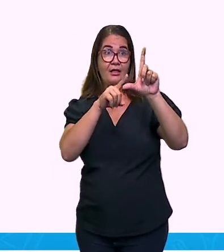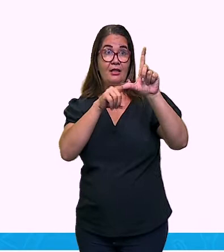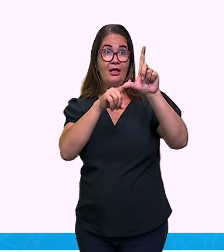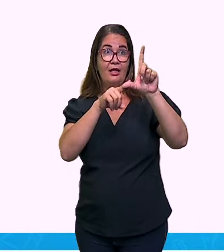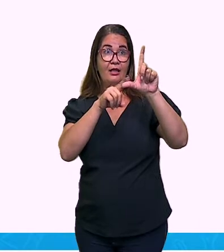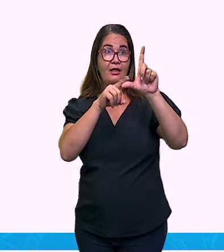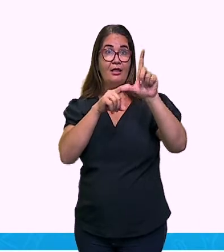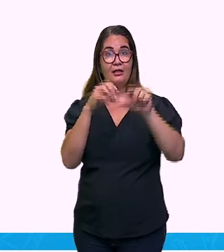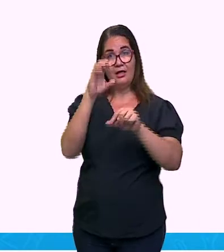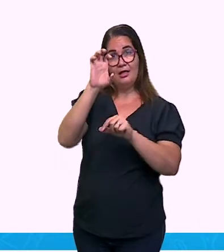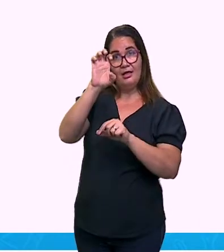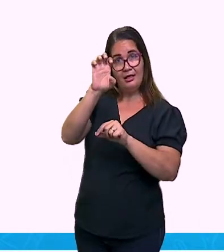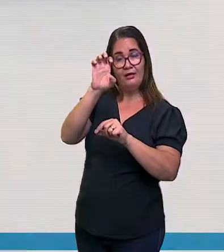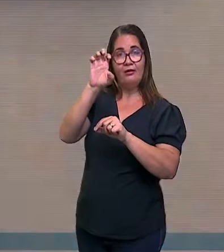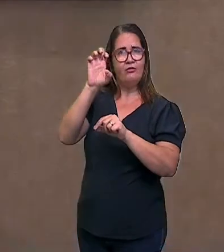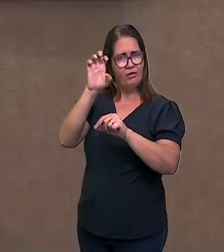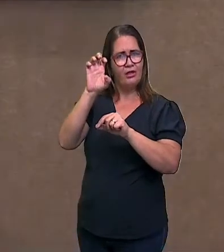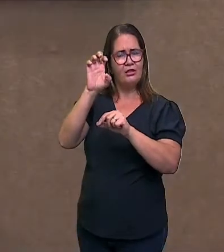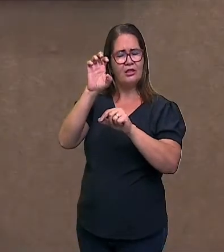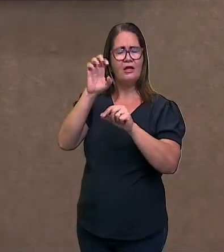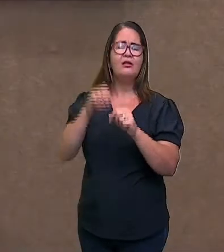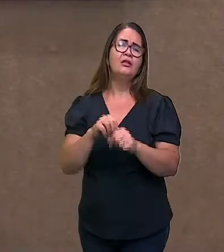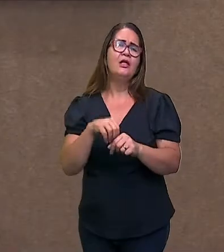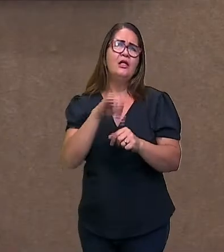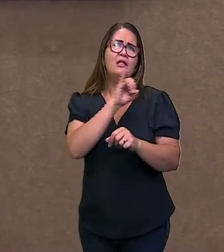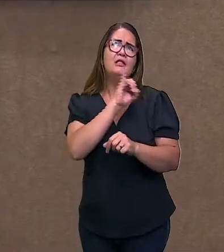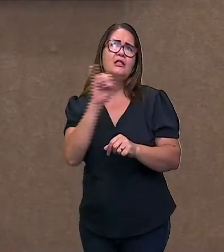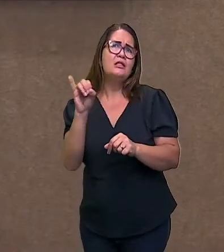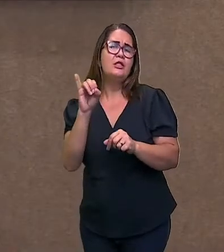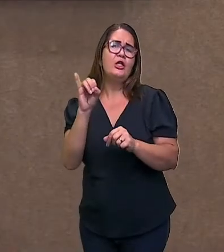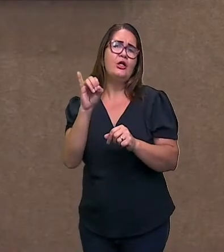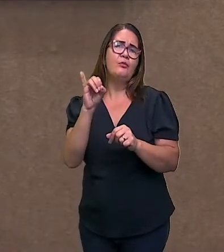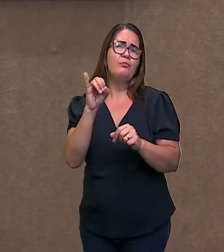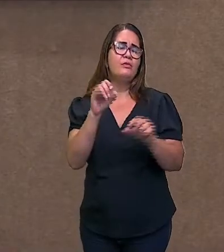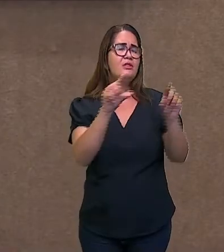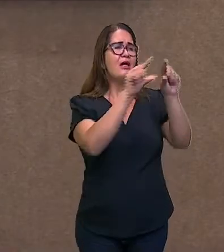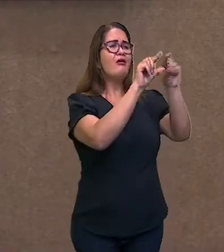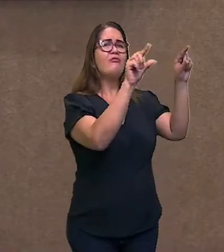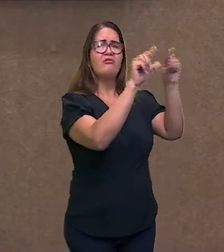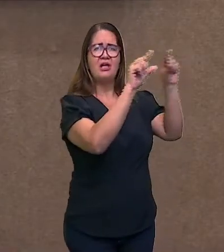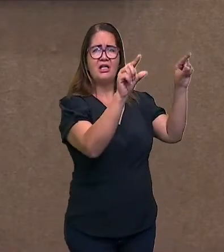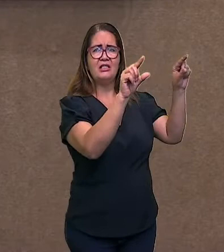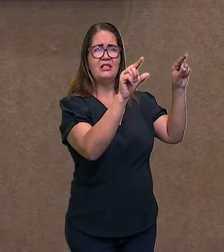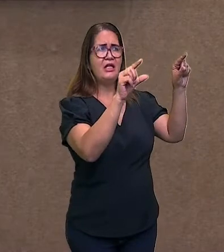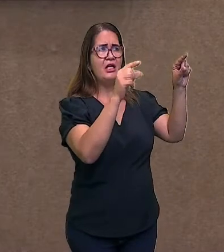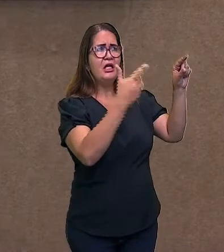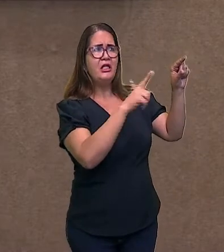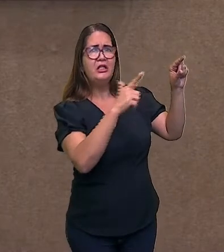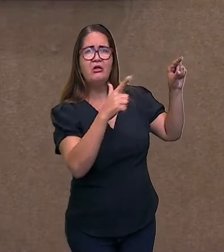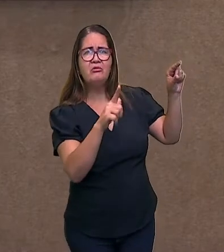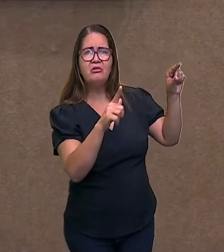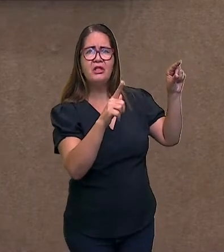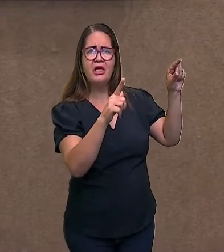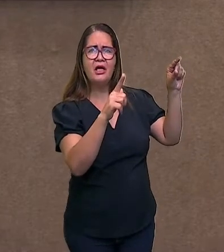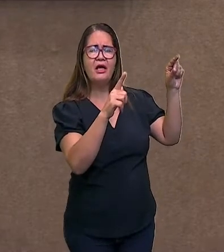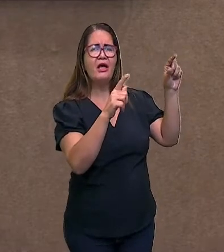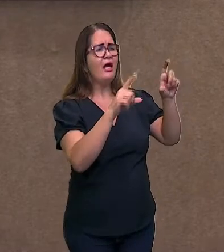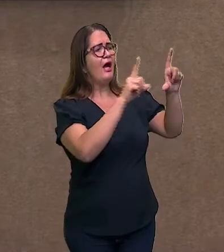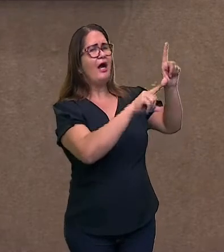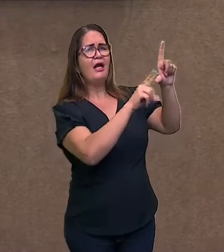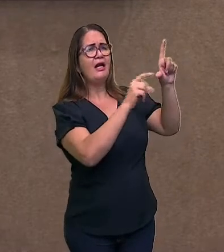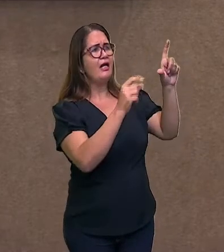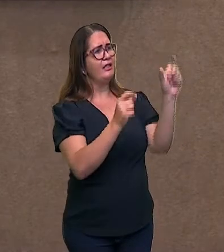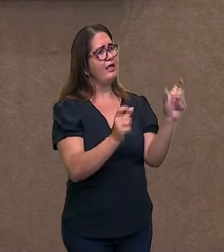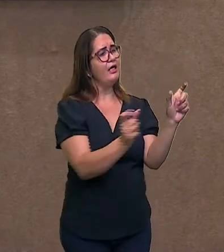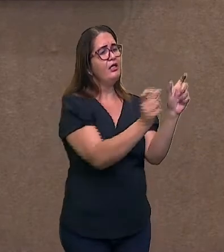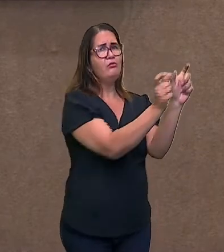Se não existisse essa próxima oração com esse I, eu conseguiria entender o sentido da